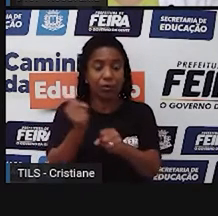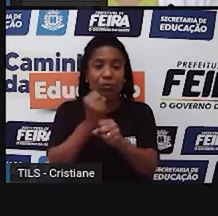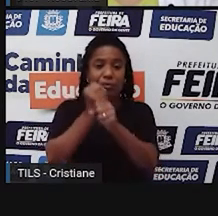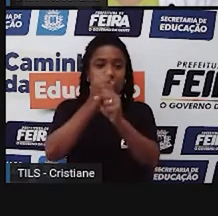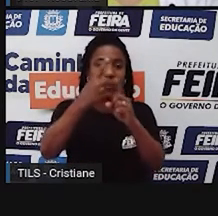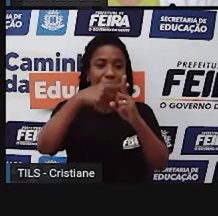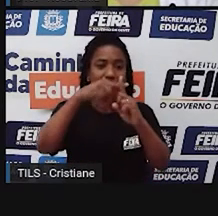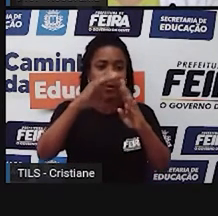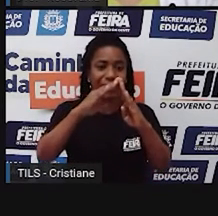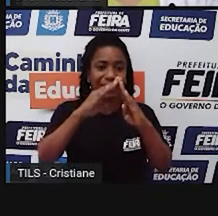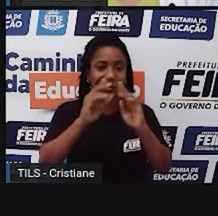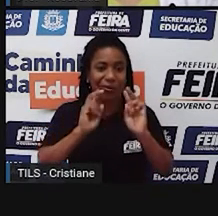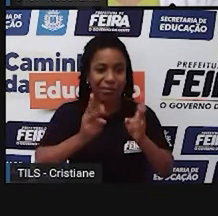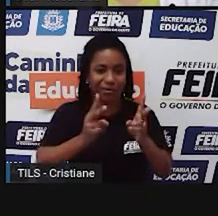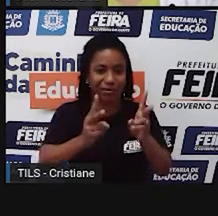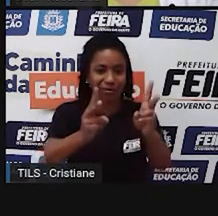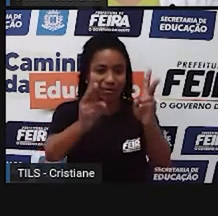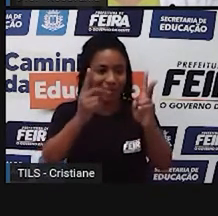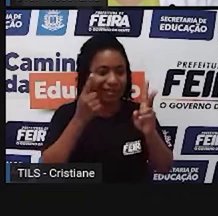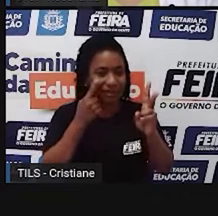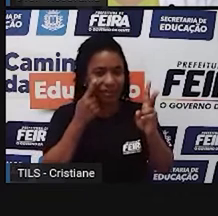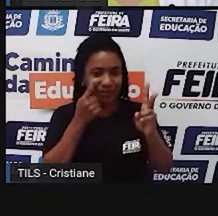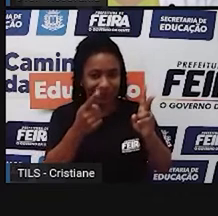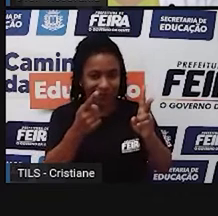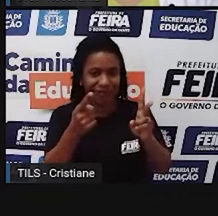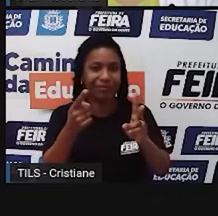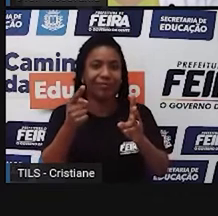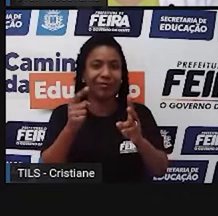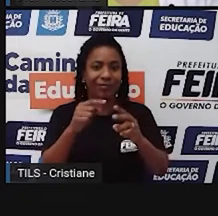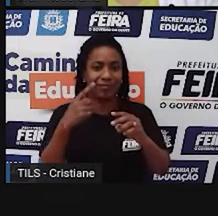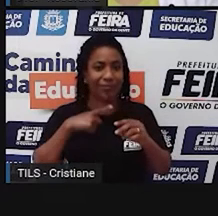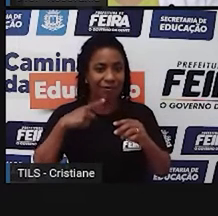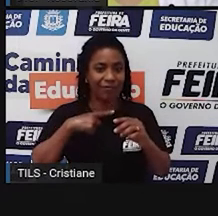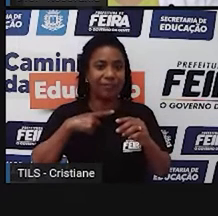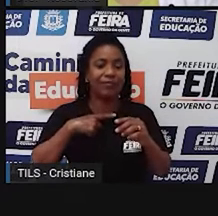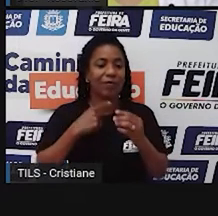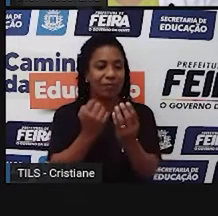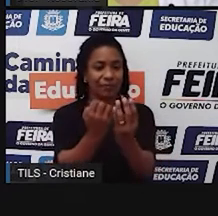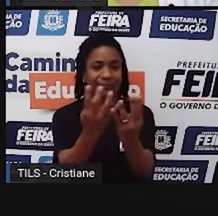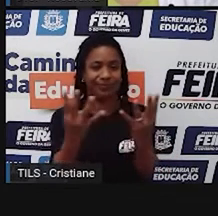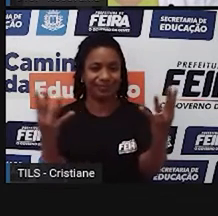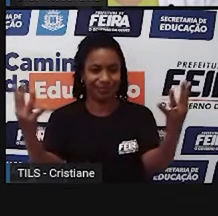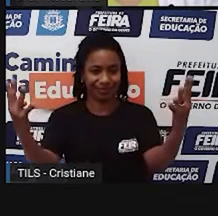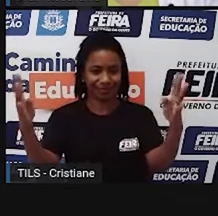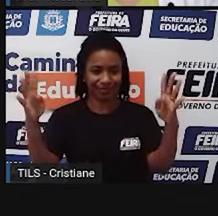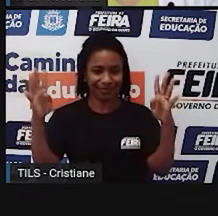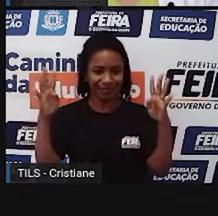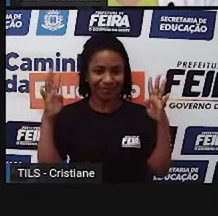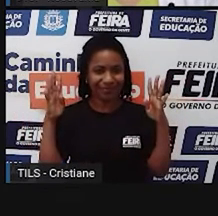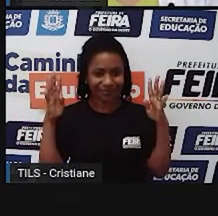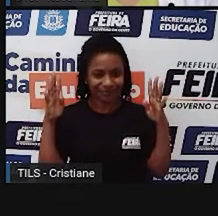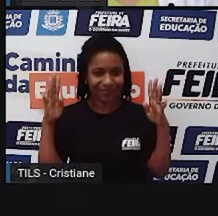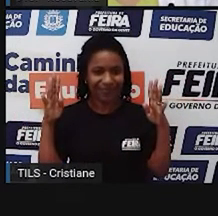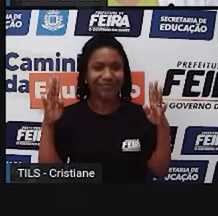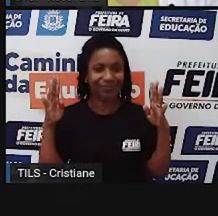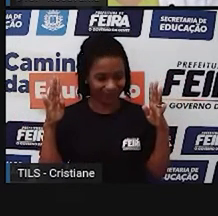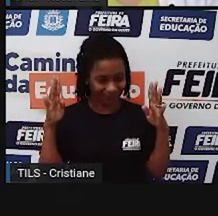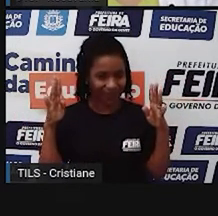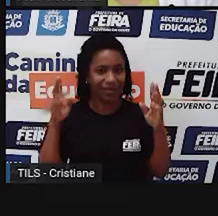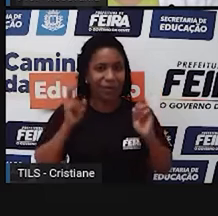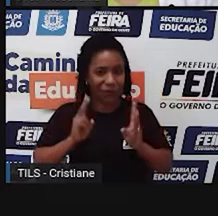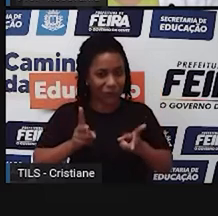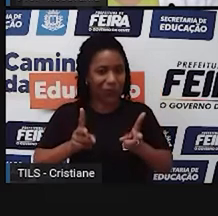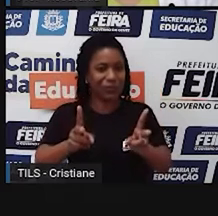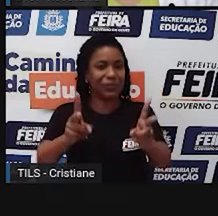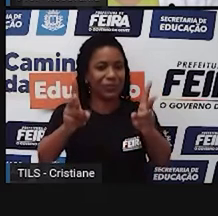persiste, né, essas construções aqui, dessa pontinha, desses arquinhos que a gente tem aqui, também está vendo, elas persistem, né,